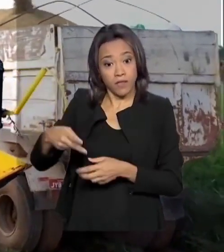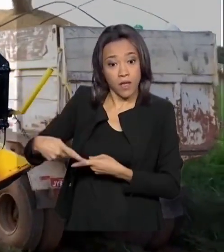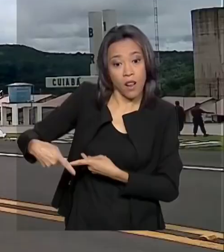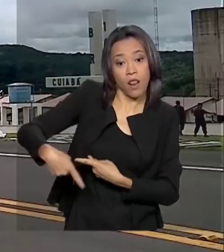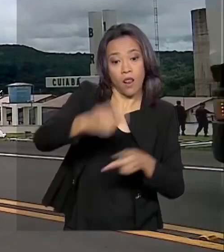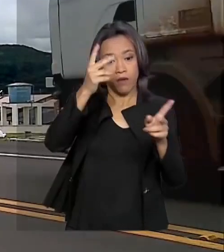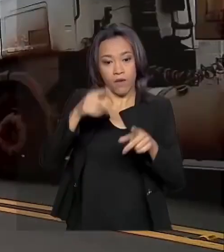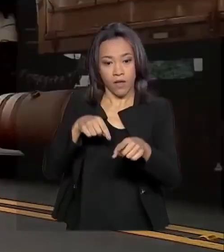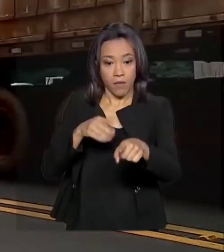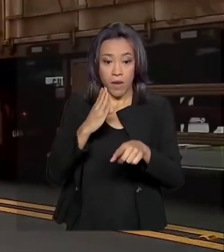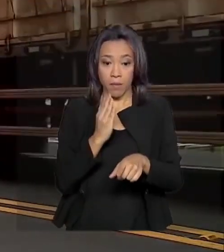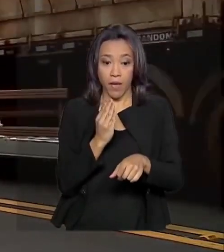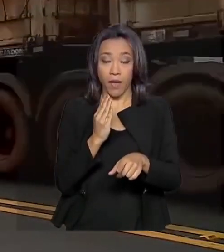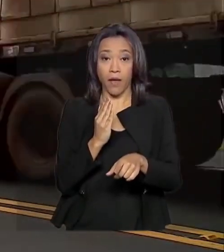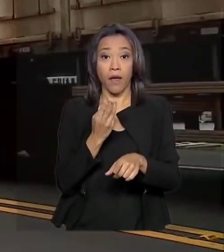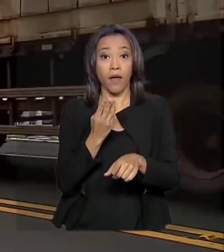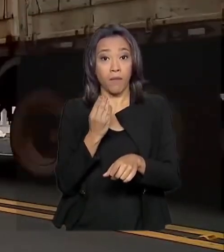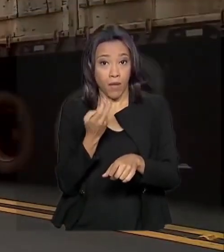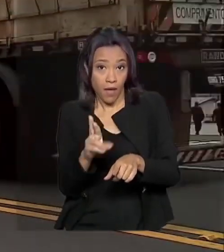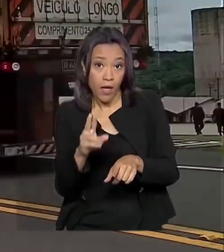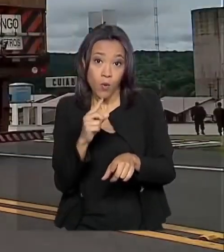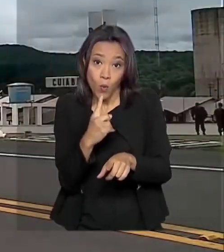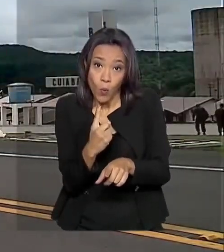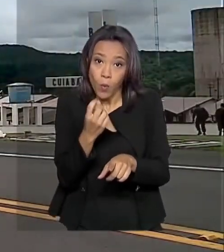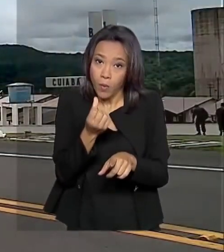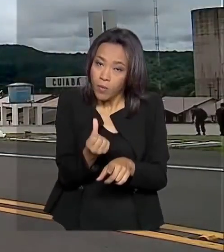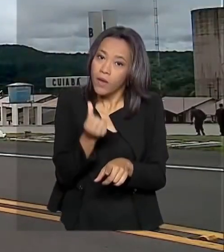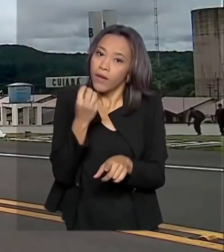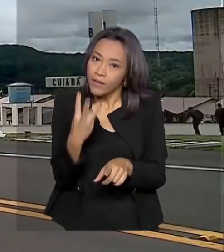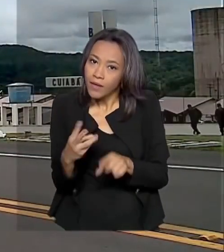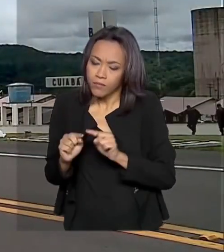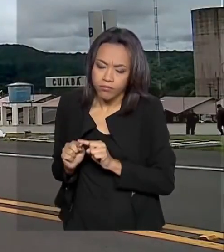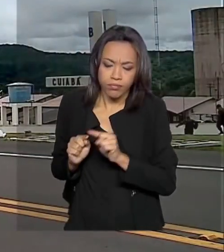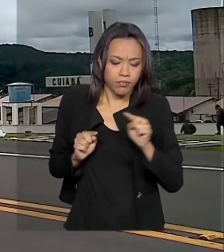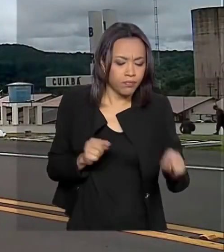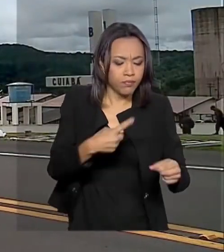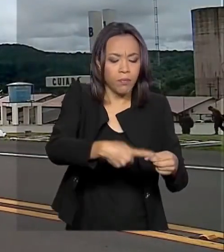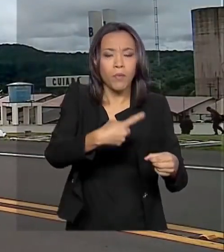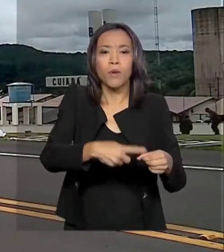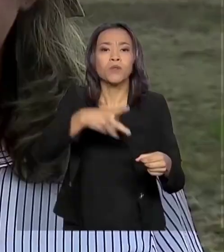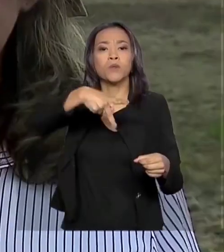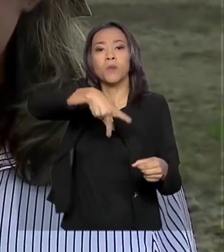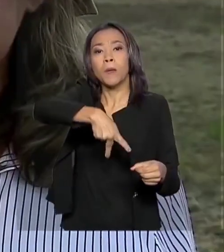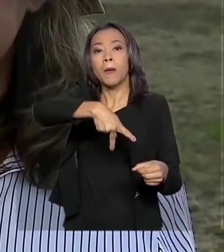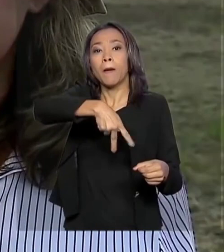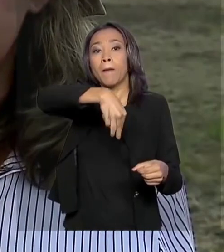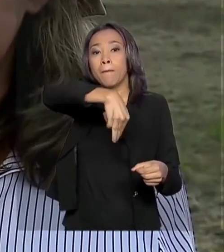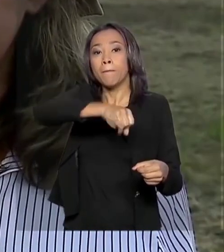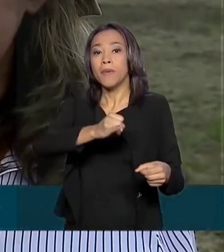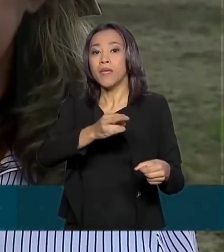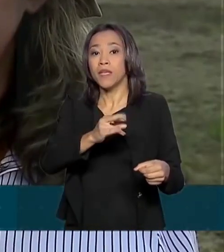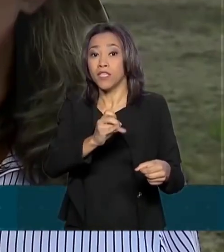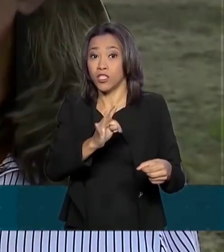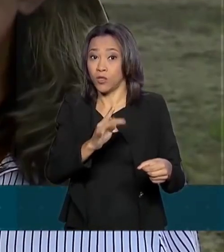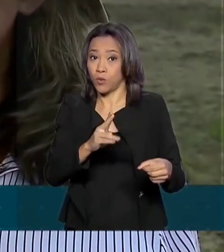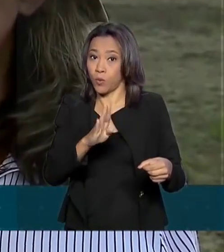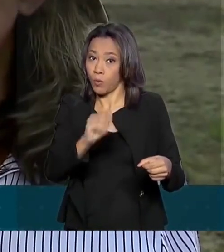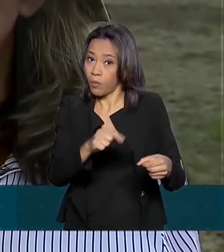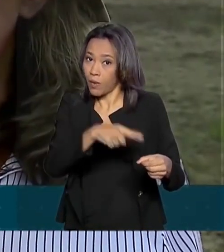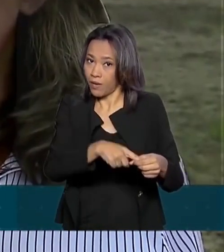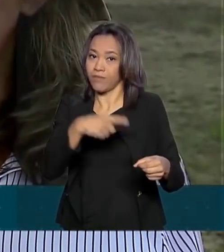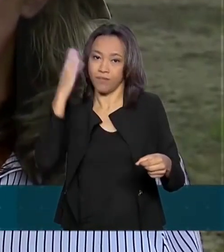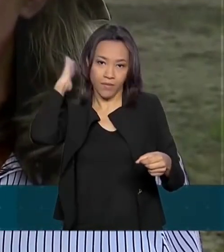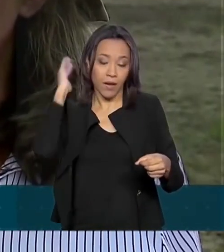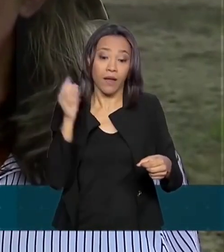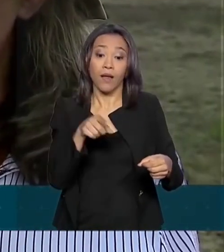fazenda pela BR-163 com destino ao porto de Miritituba, no Pará. Teve situação lá de motoristas